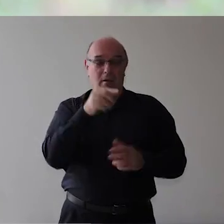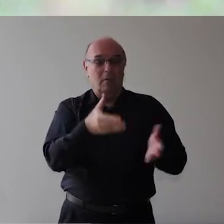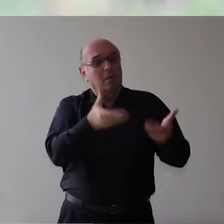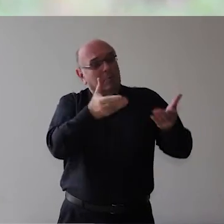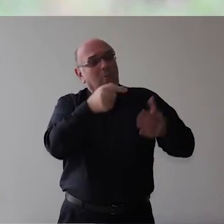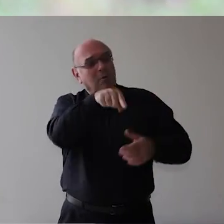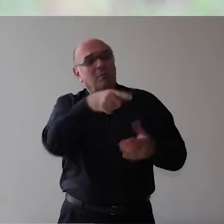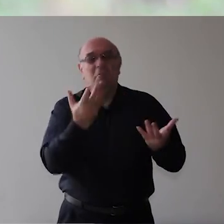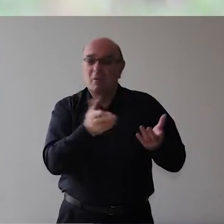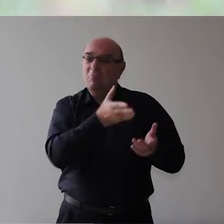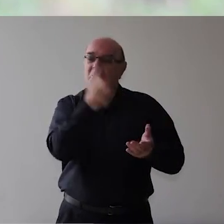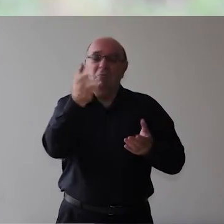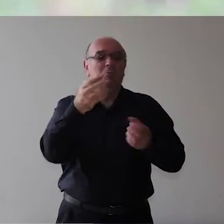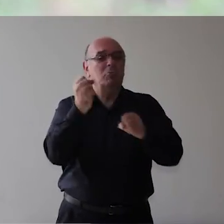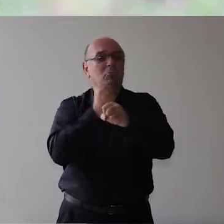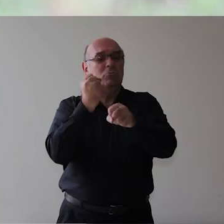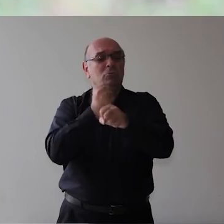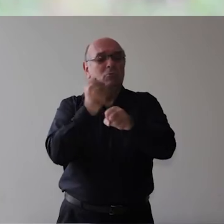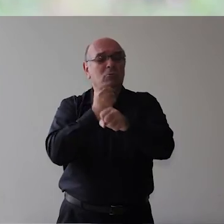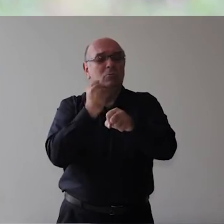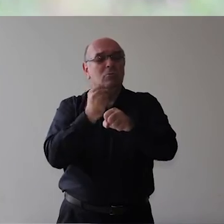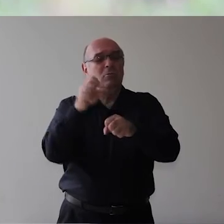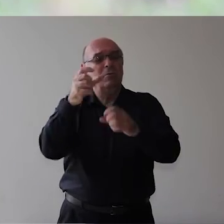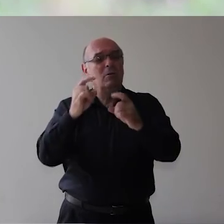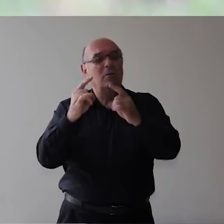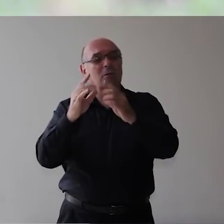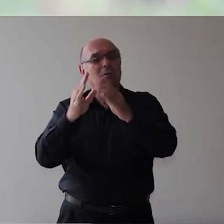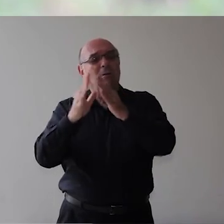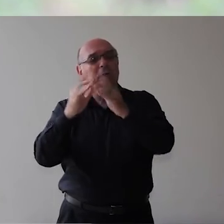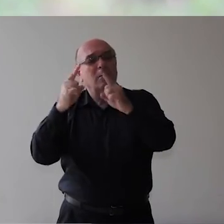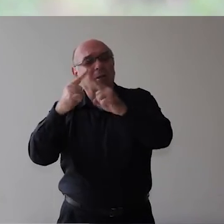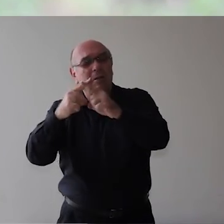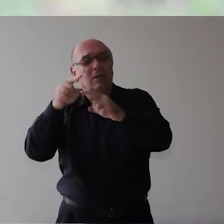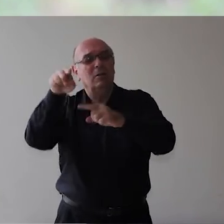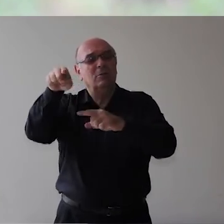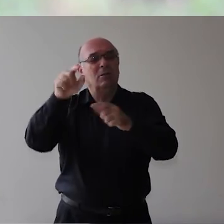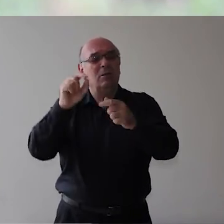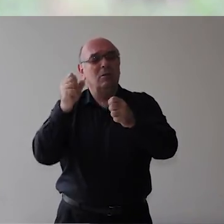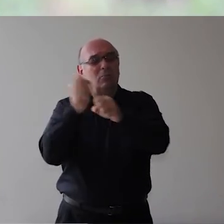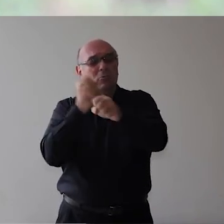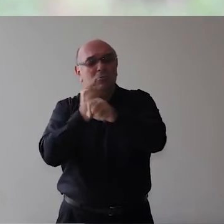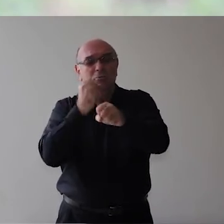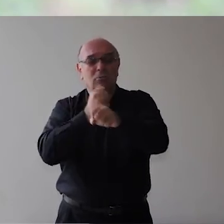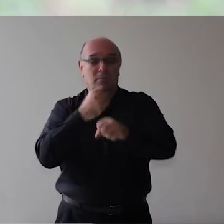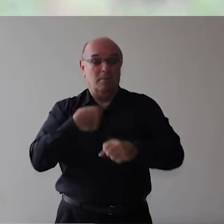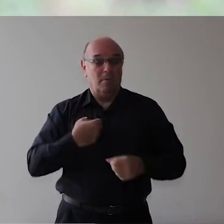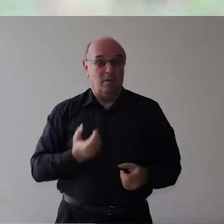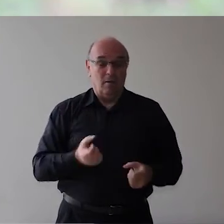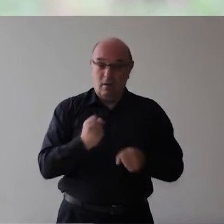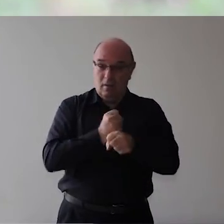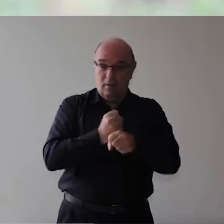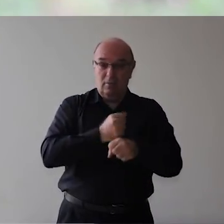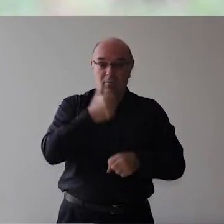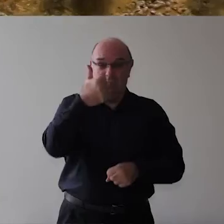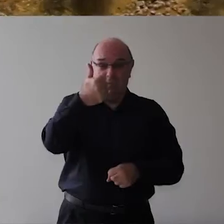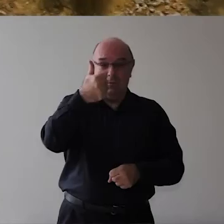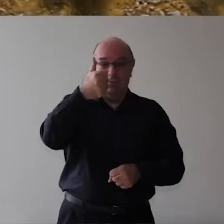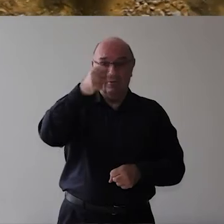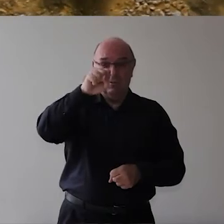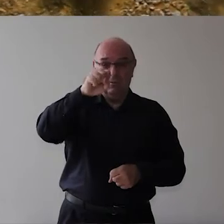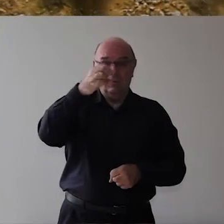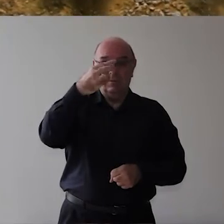1845 E ela ficando pronta Quase que totalmente pronta Em 1849